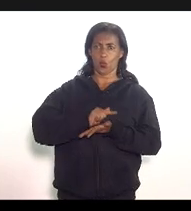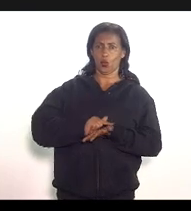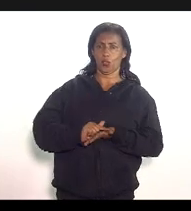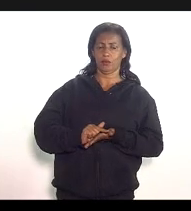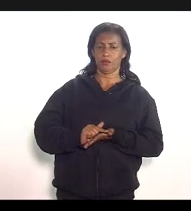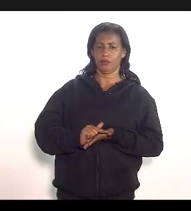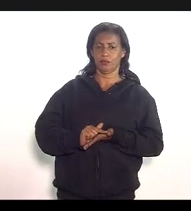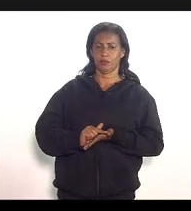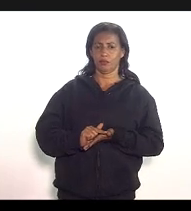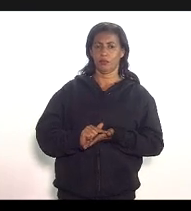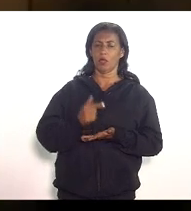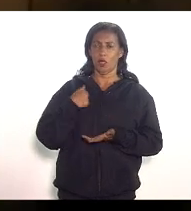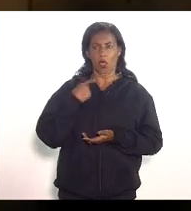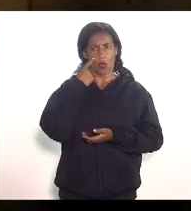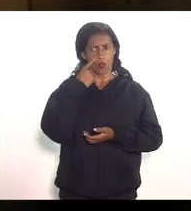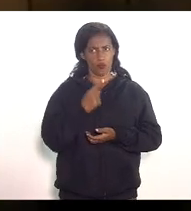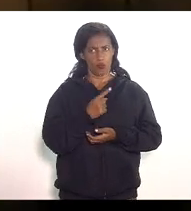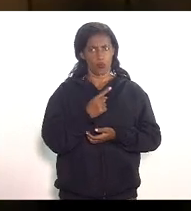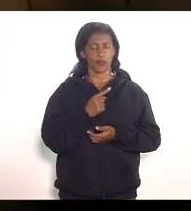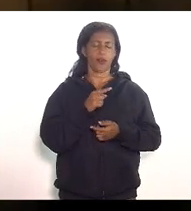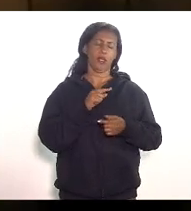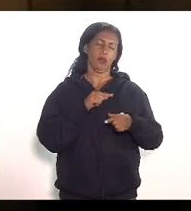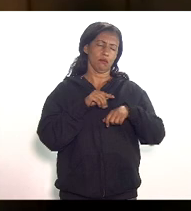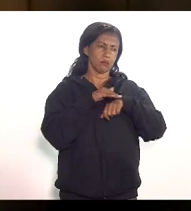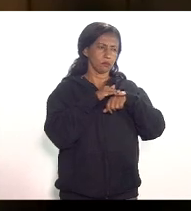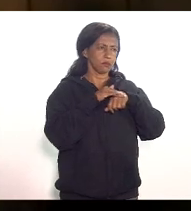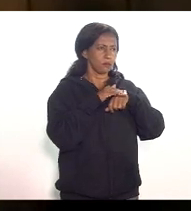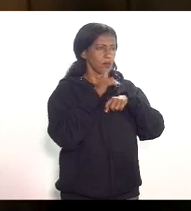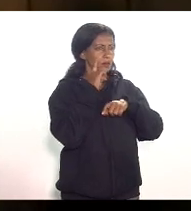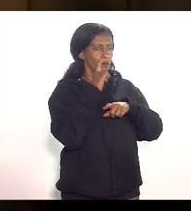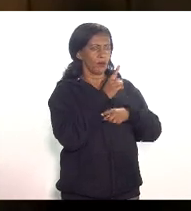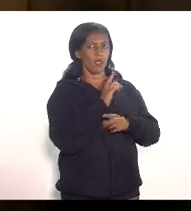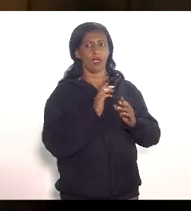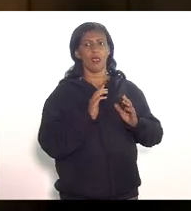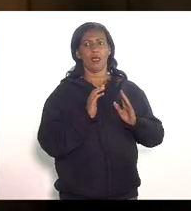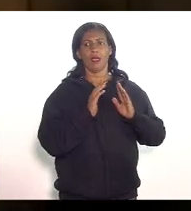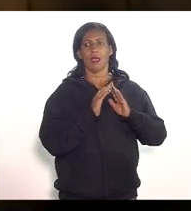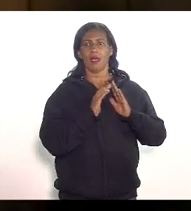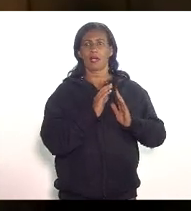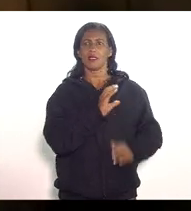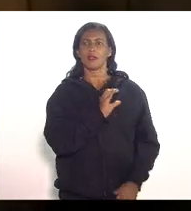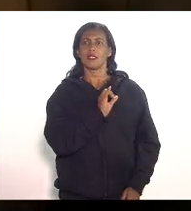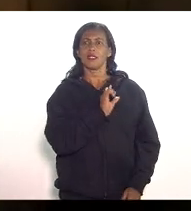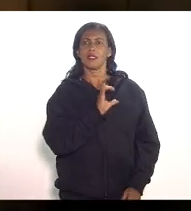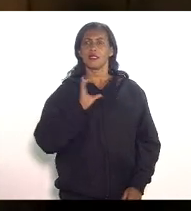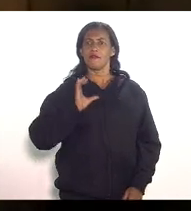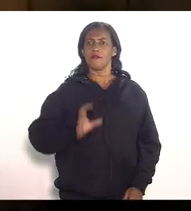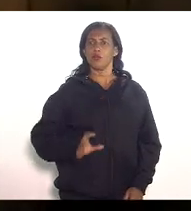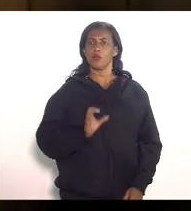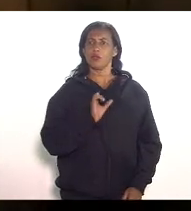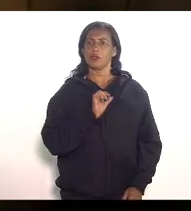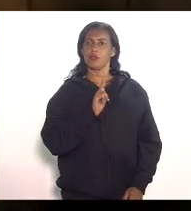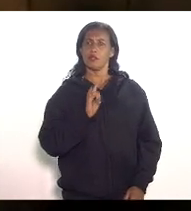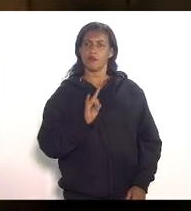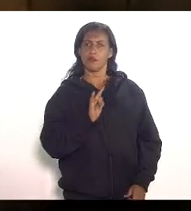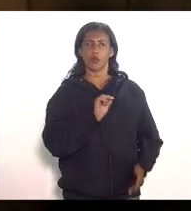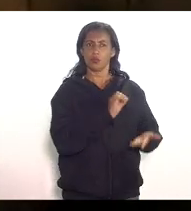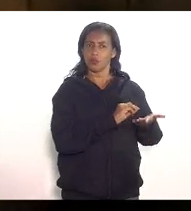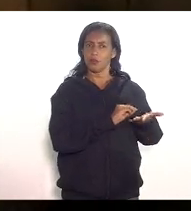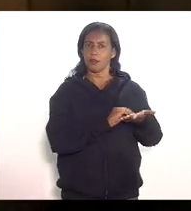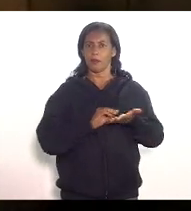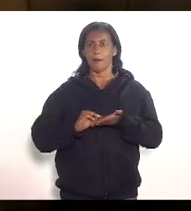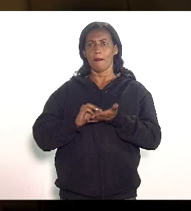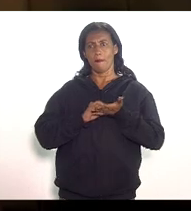vou checar deputado com o pessoal lá da casa civil que foi responsável por encaminhar mensagem mas já deixo aqui o